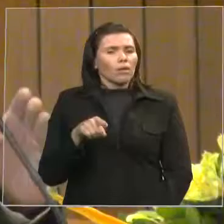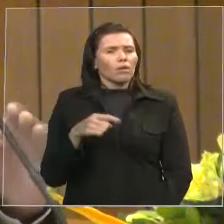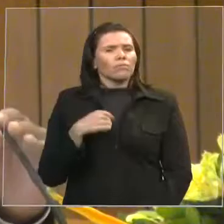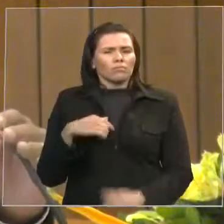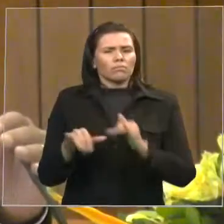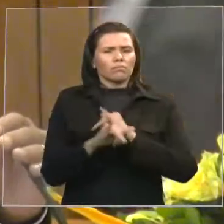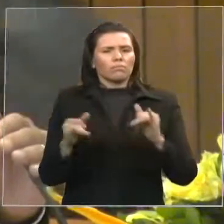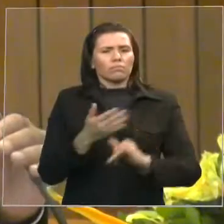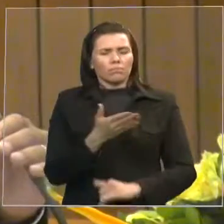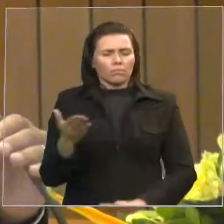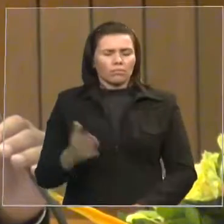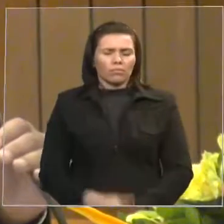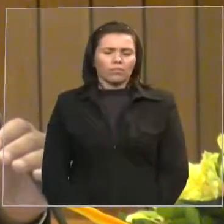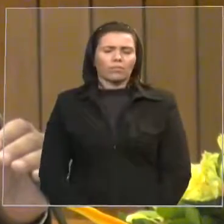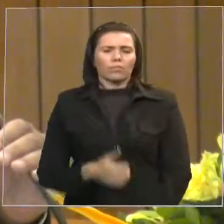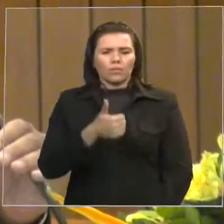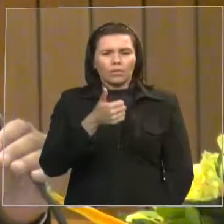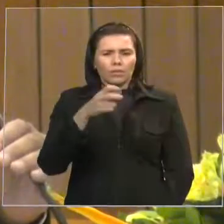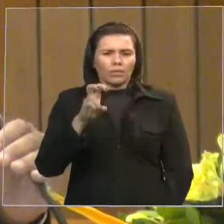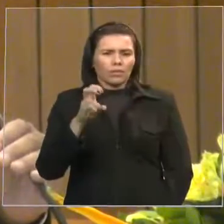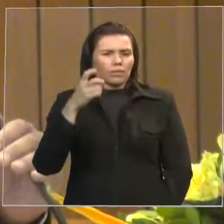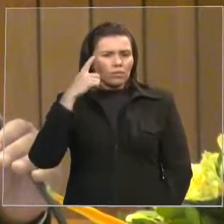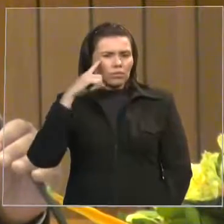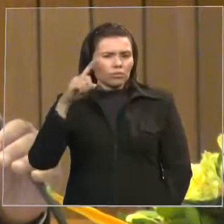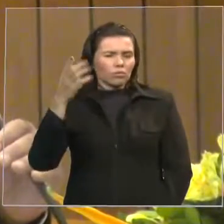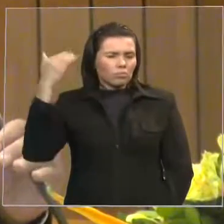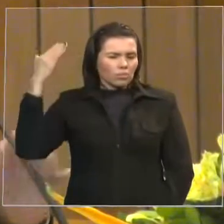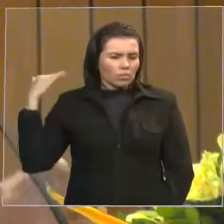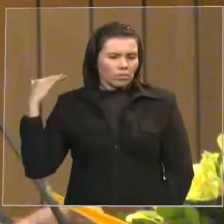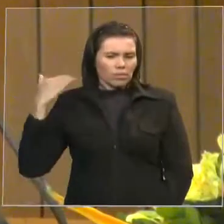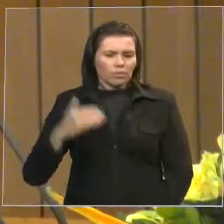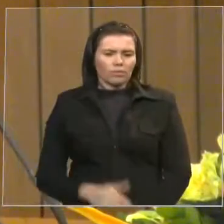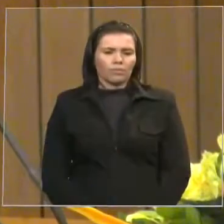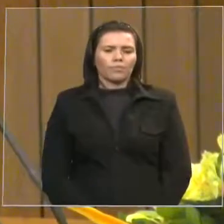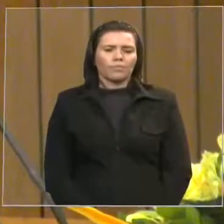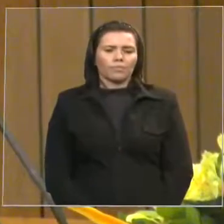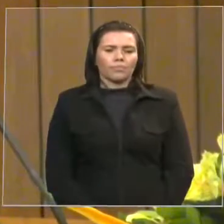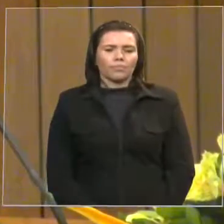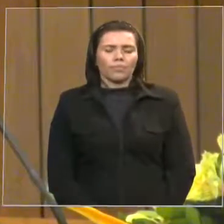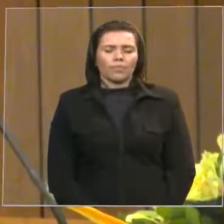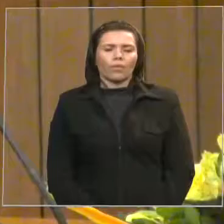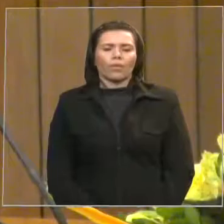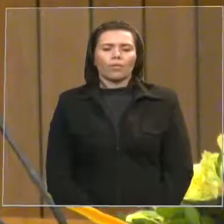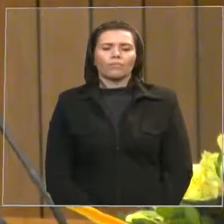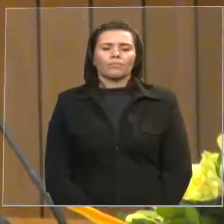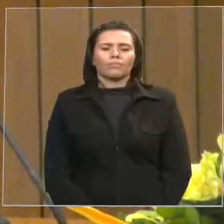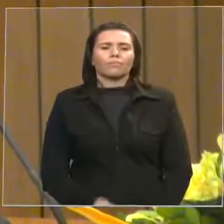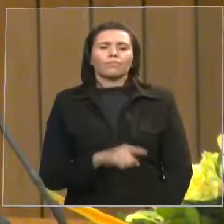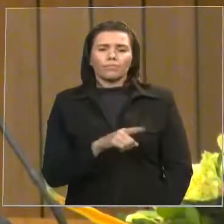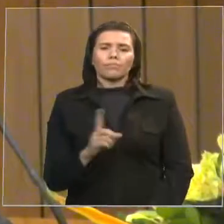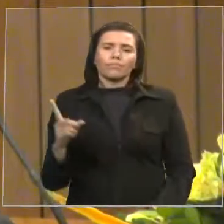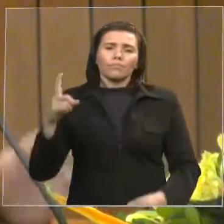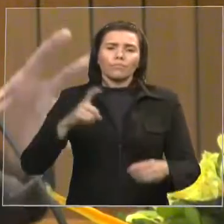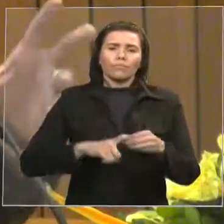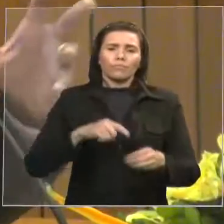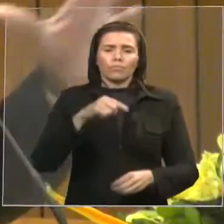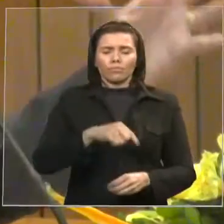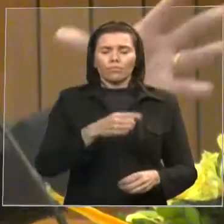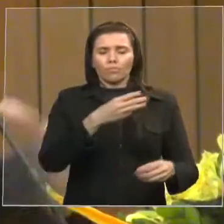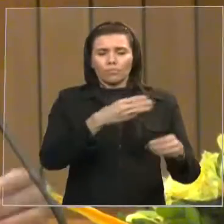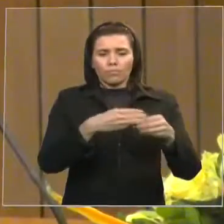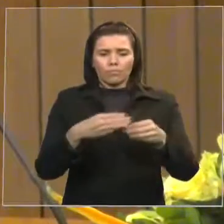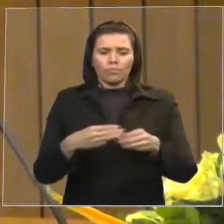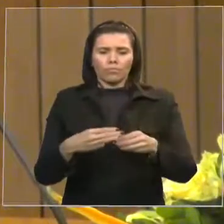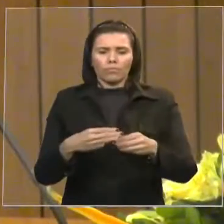retornou ao município e foi devidamente empossado pela Câmara Municipal fato que ele